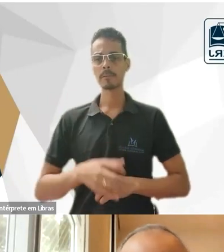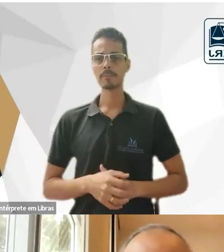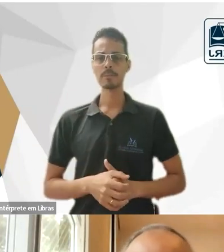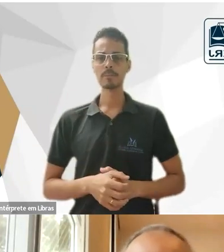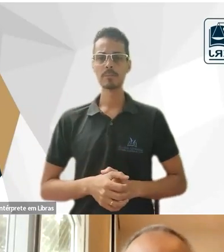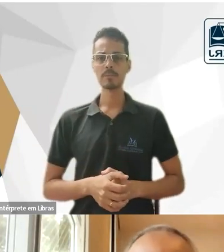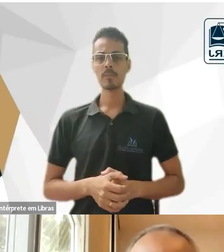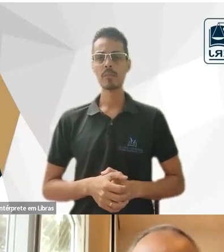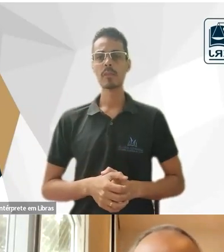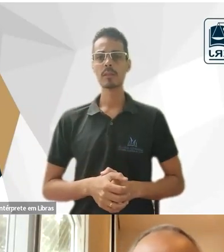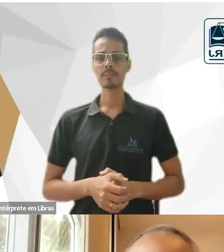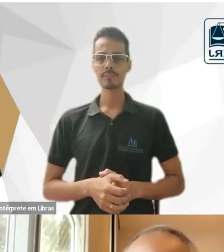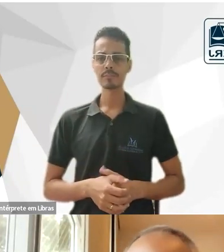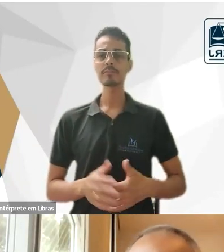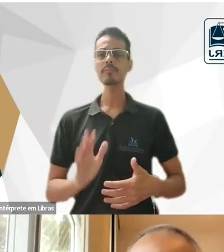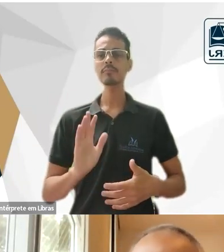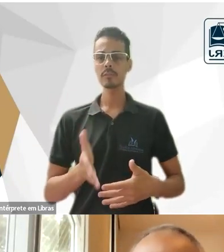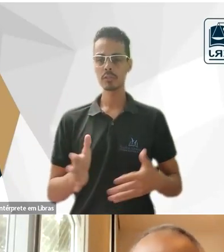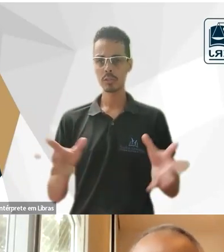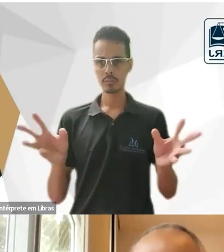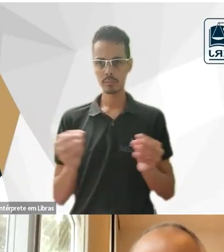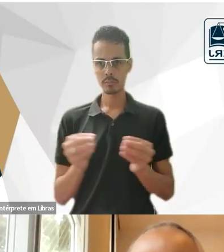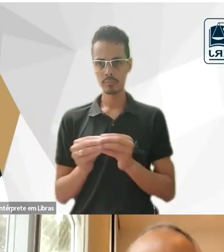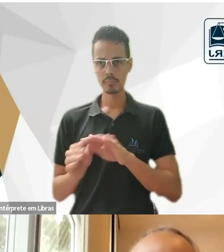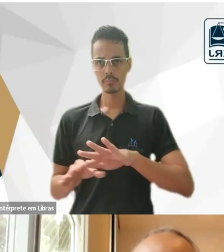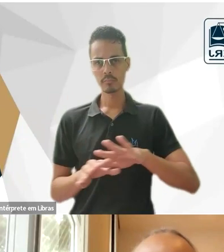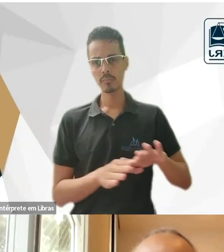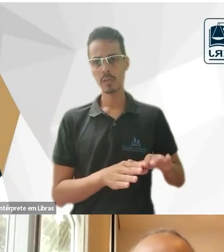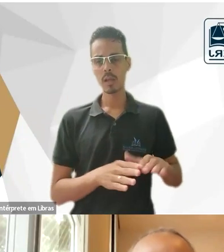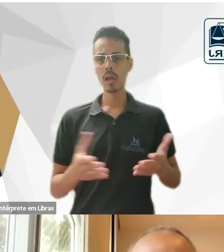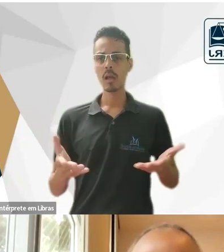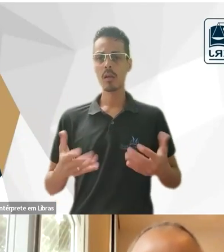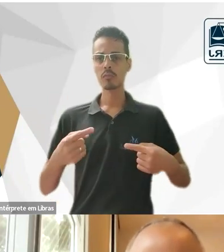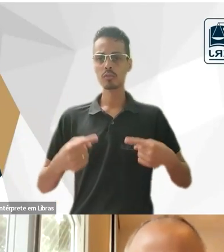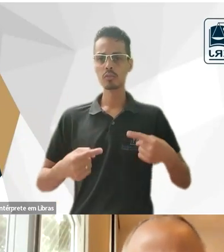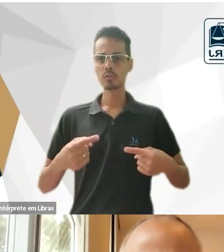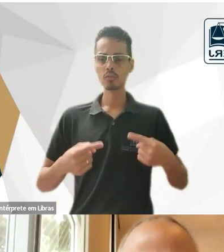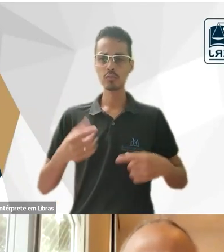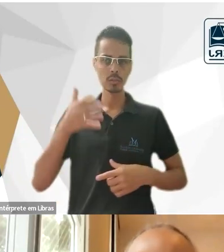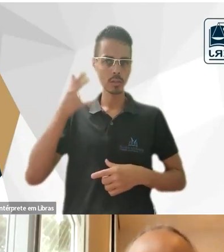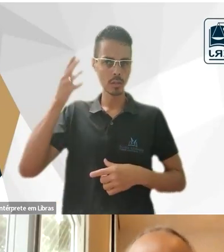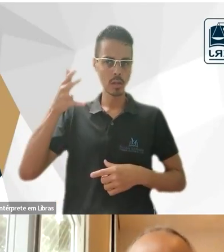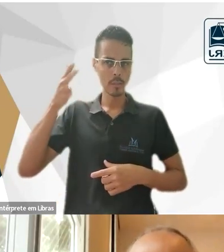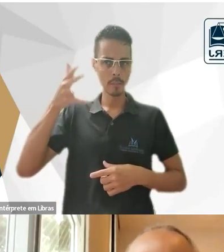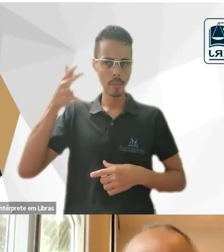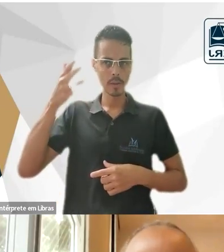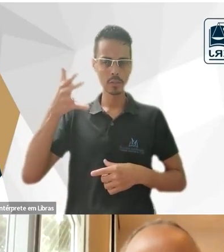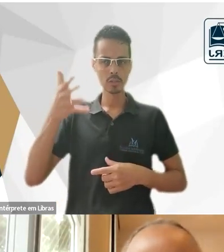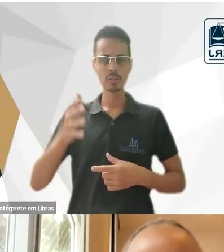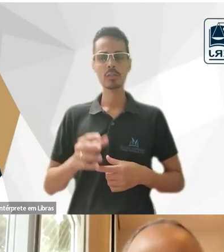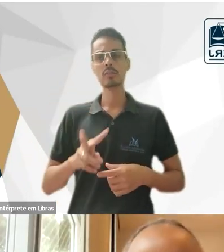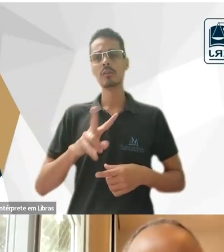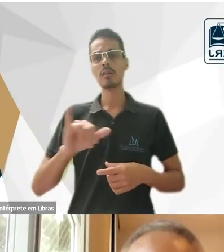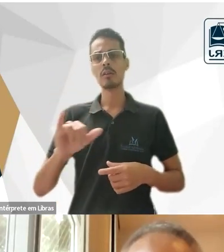feitas essas breves apresentações, depois vamos discutir um pouquinho do que os nossos palestrantes vão trazer de contribuição